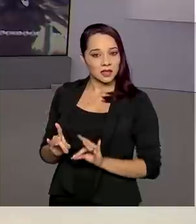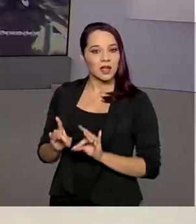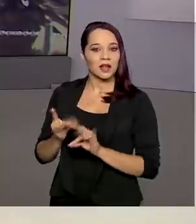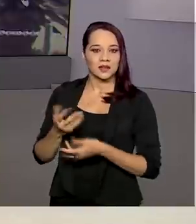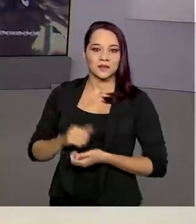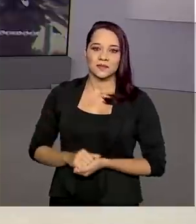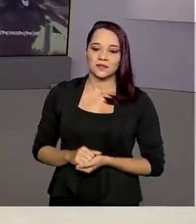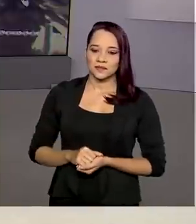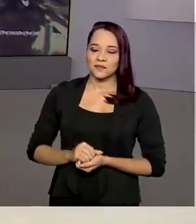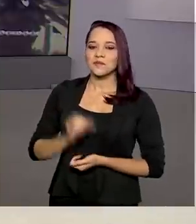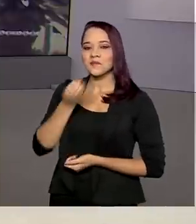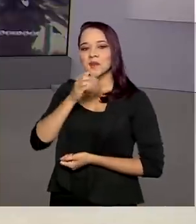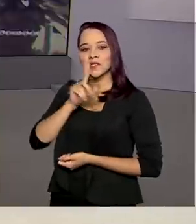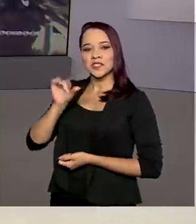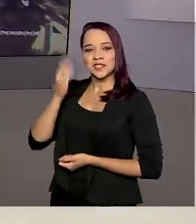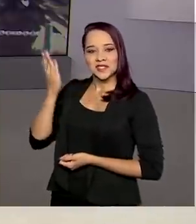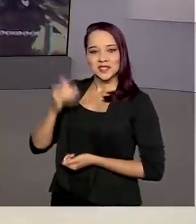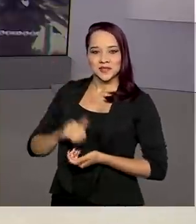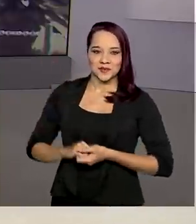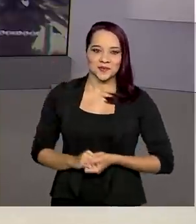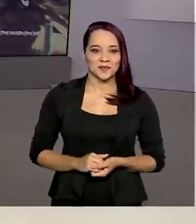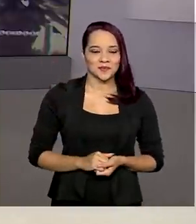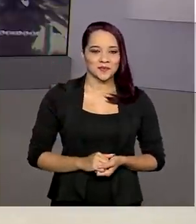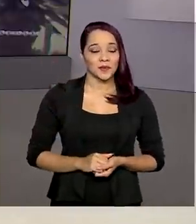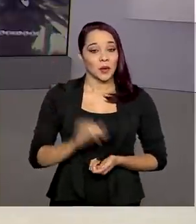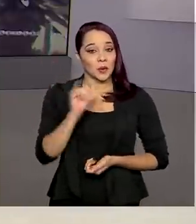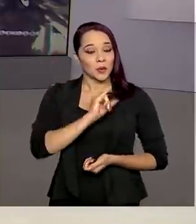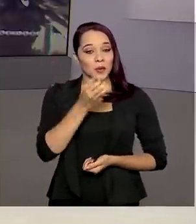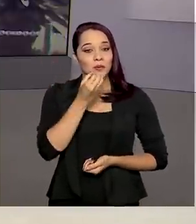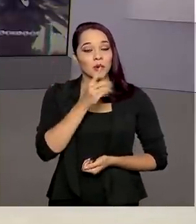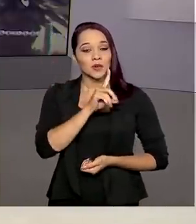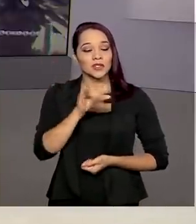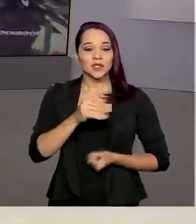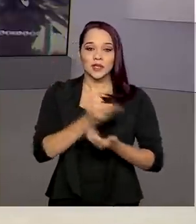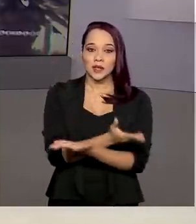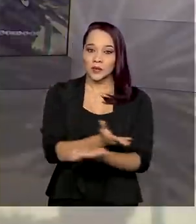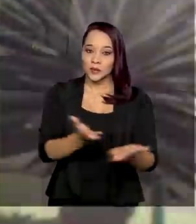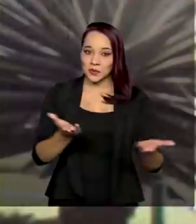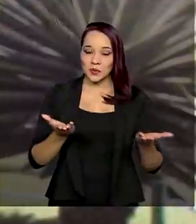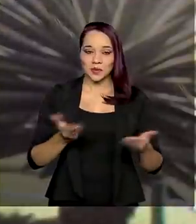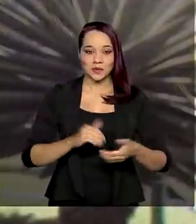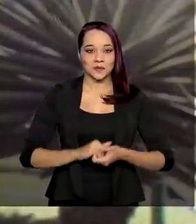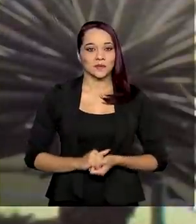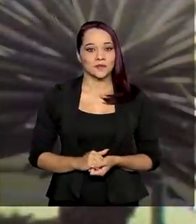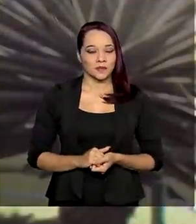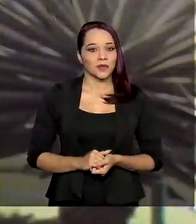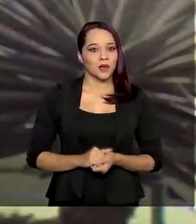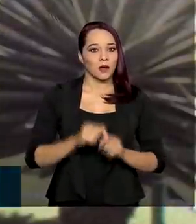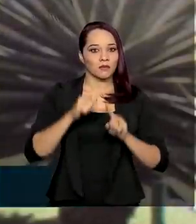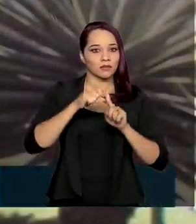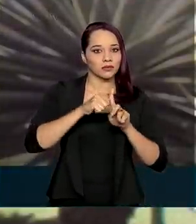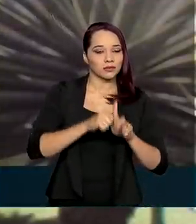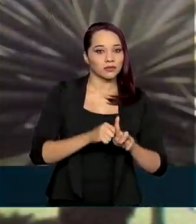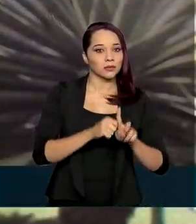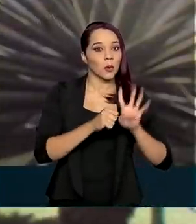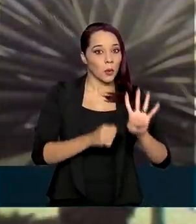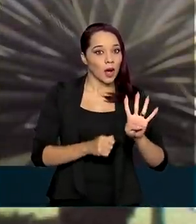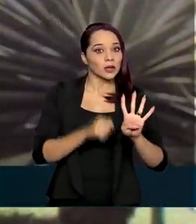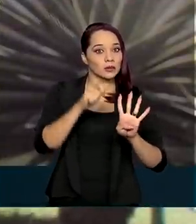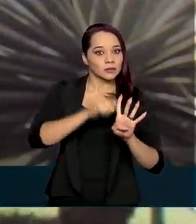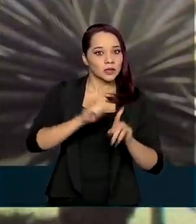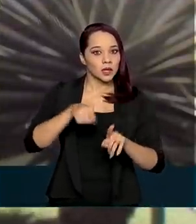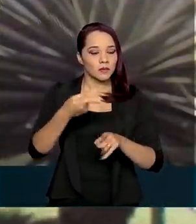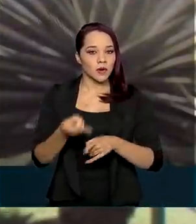detalhes para a gente. Selma, bom dia. Oi, Renata. Bom dia para você também, a todos. Olha, quatro meses depois de assumir o